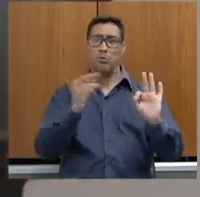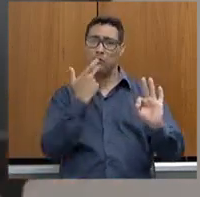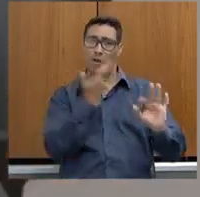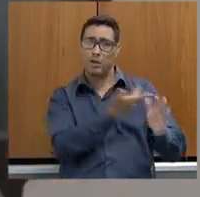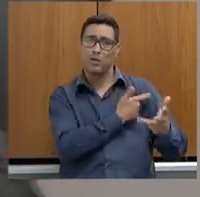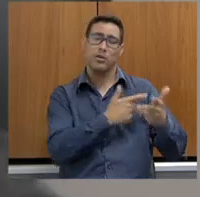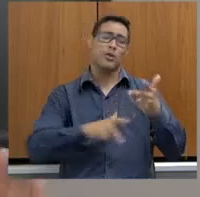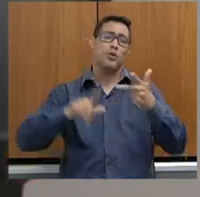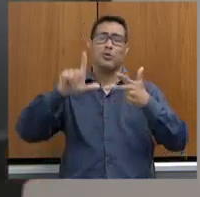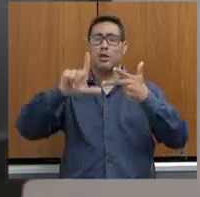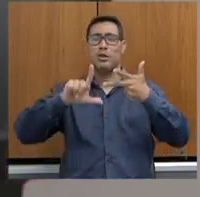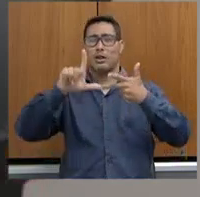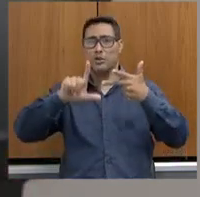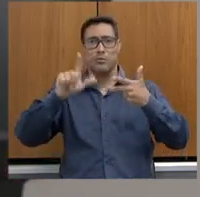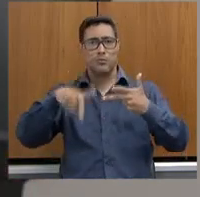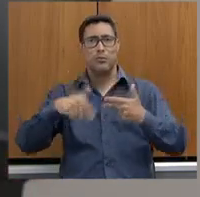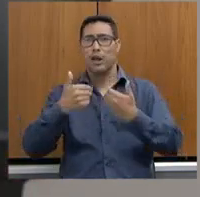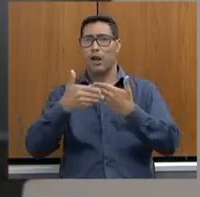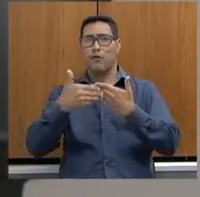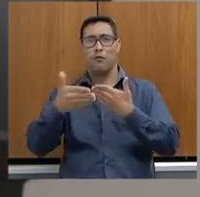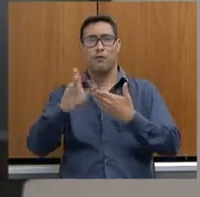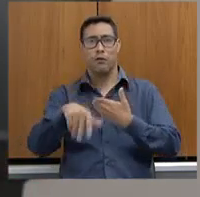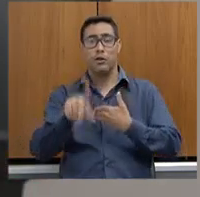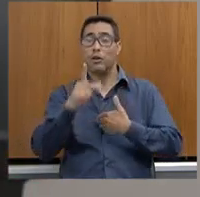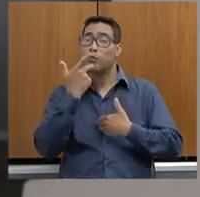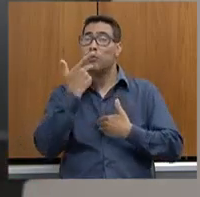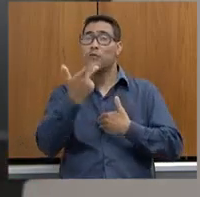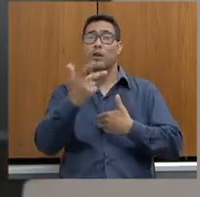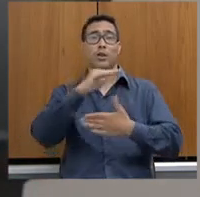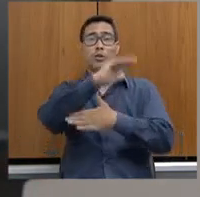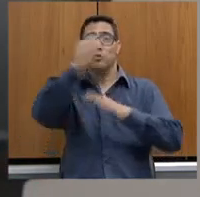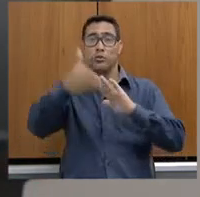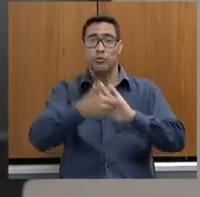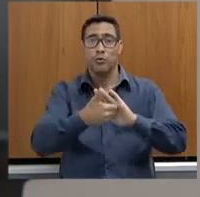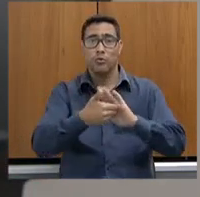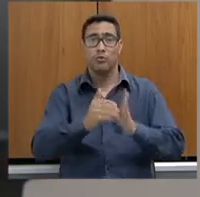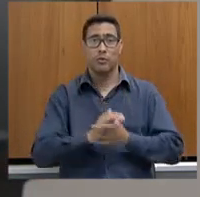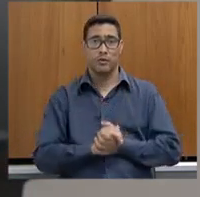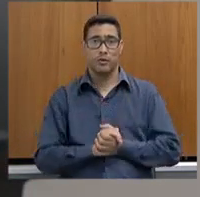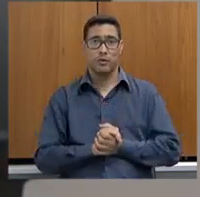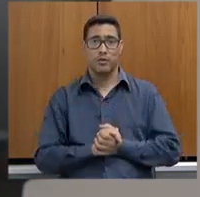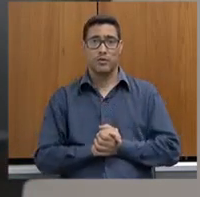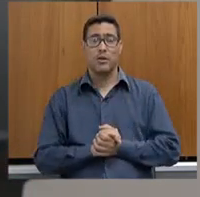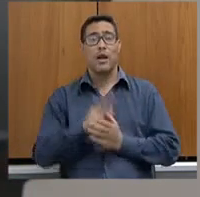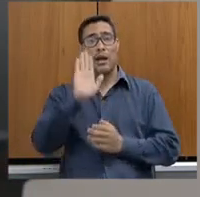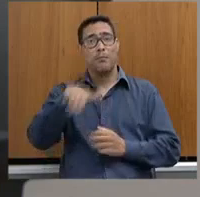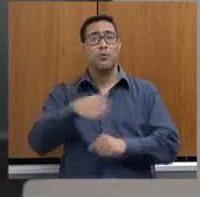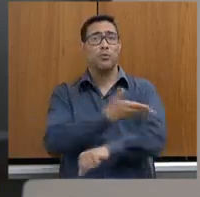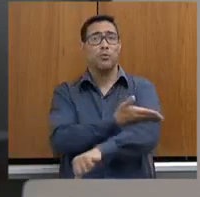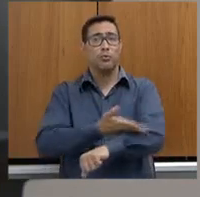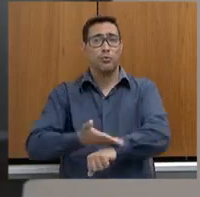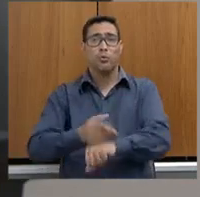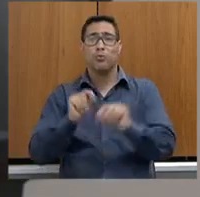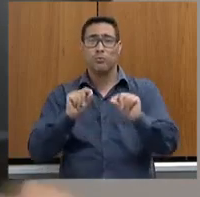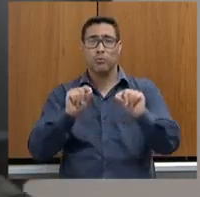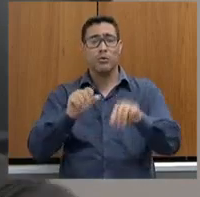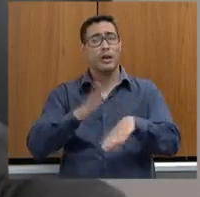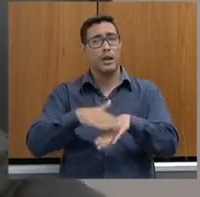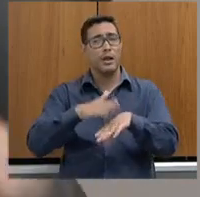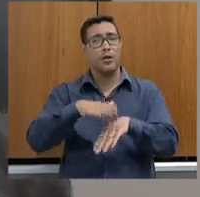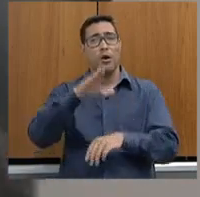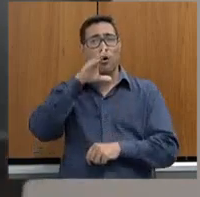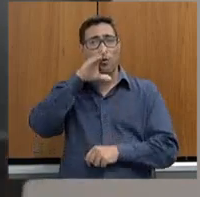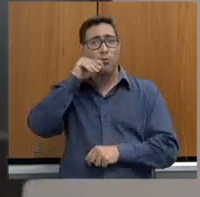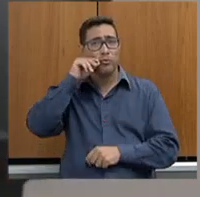não, eu estou falando de todos, todos. É muito comum um servidor bater